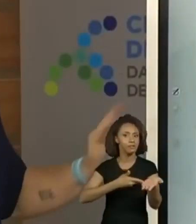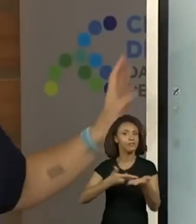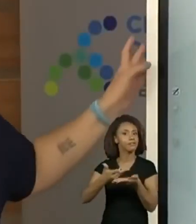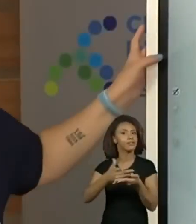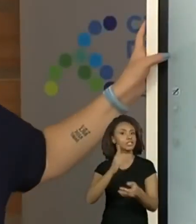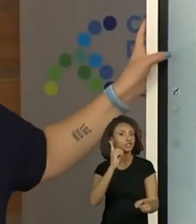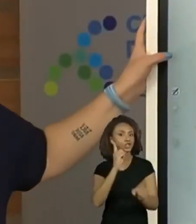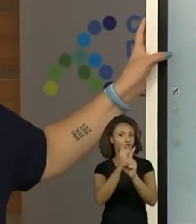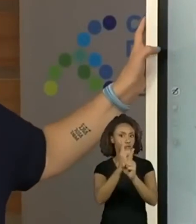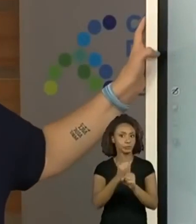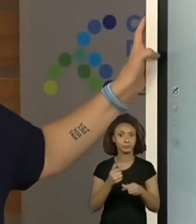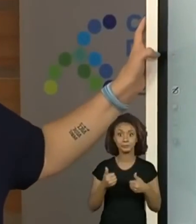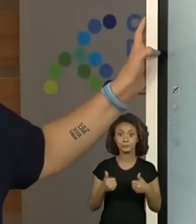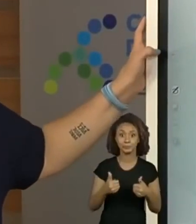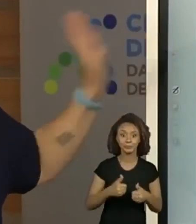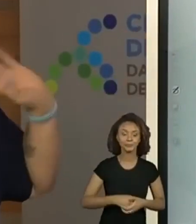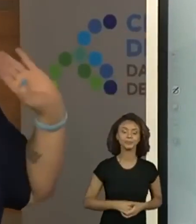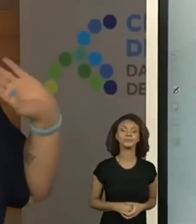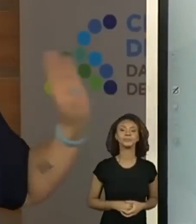Então, é isso.